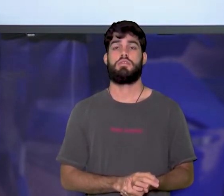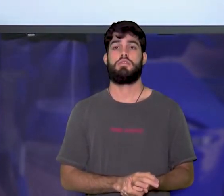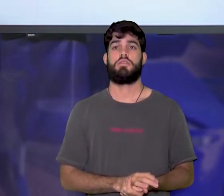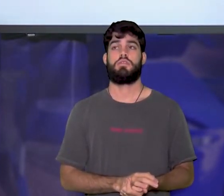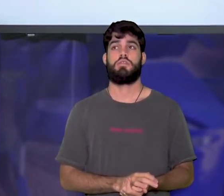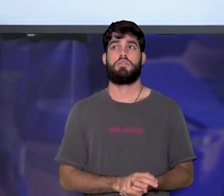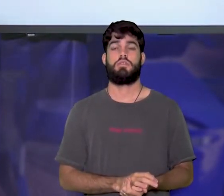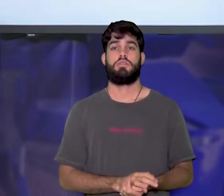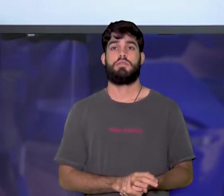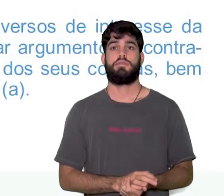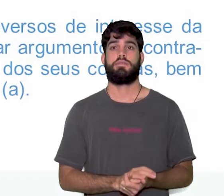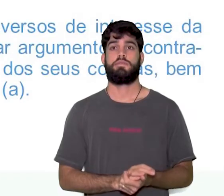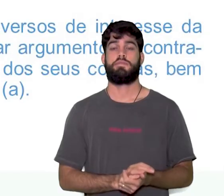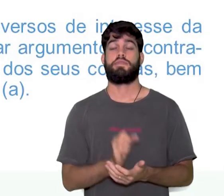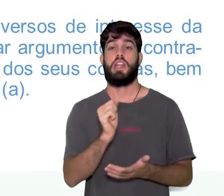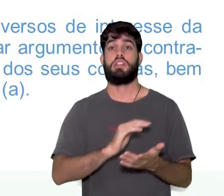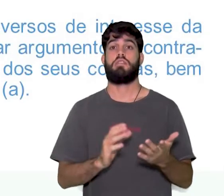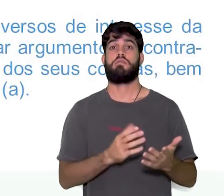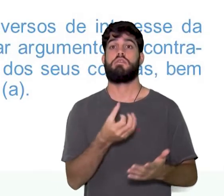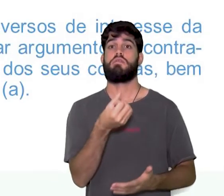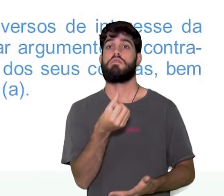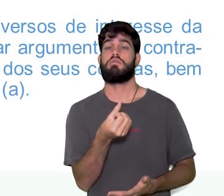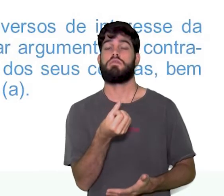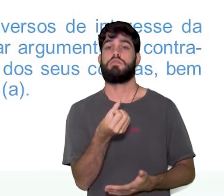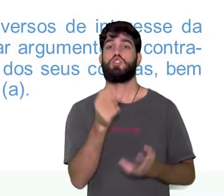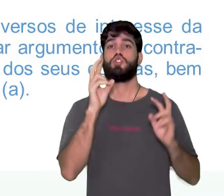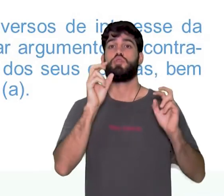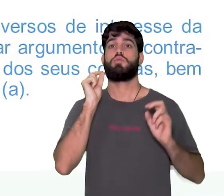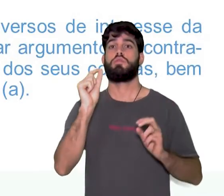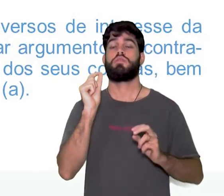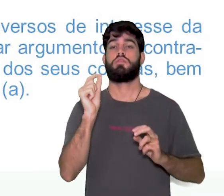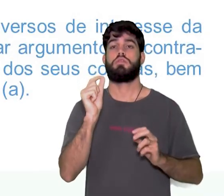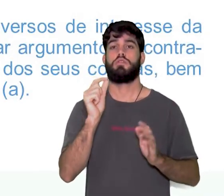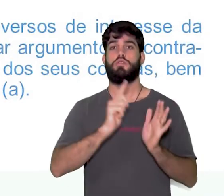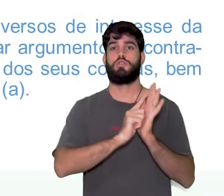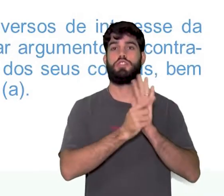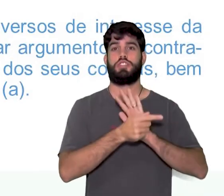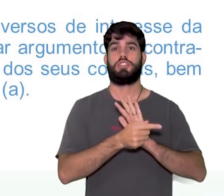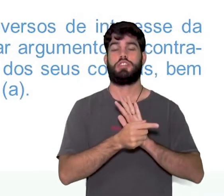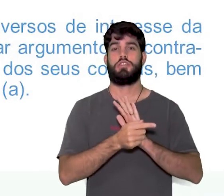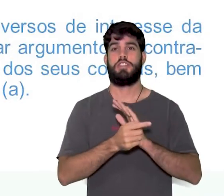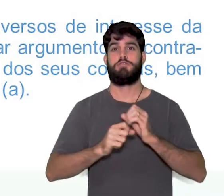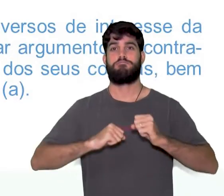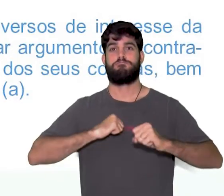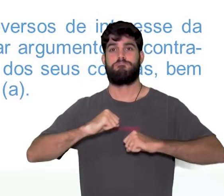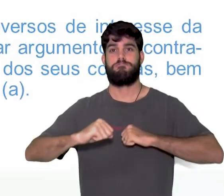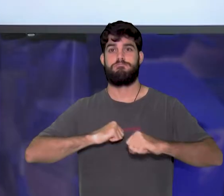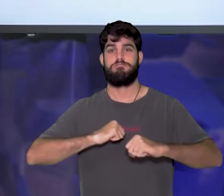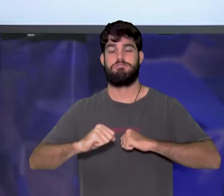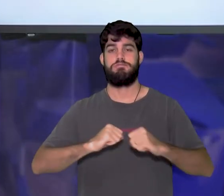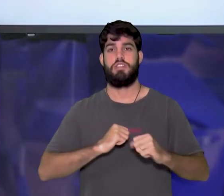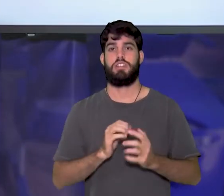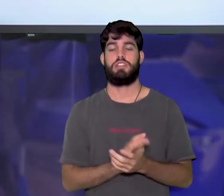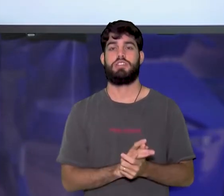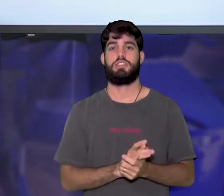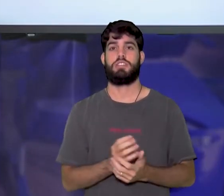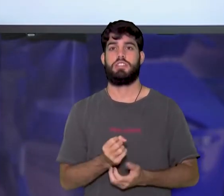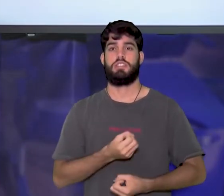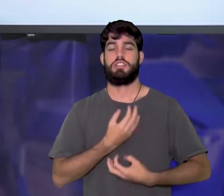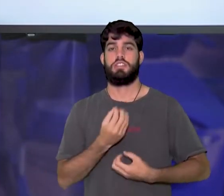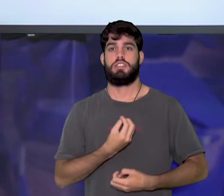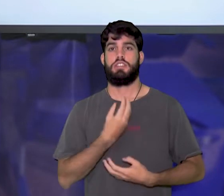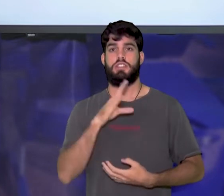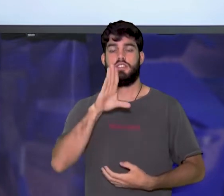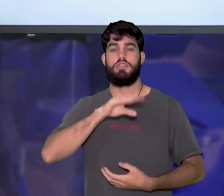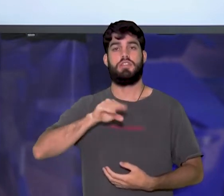E, na atividade 6, foi sobre o gênero debate. Aquele gênero que é expresso através da fala